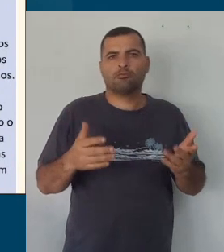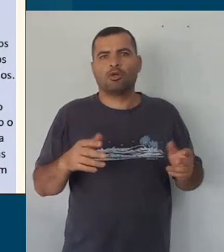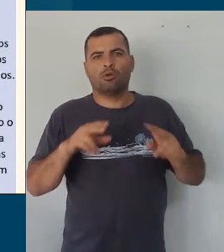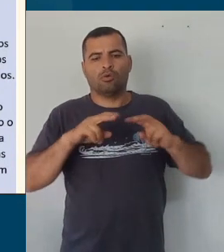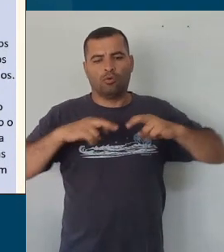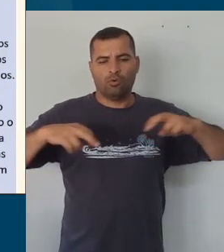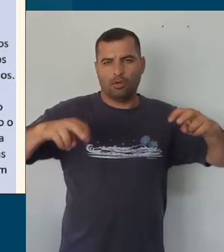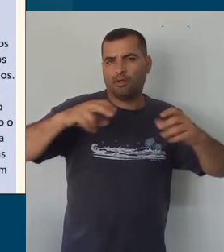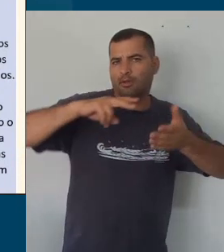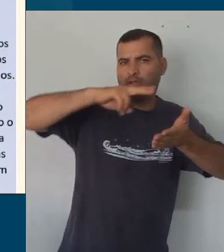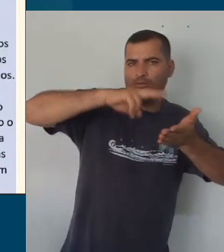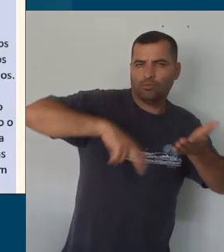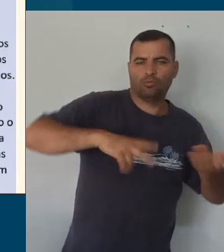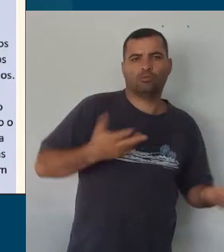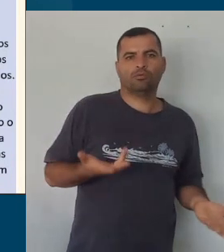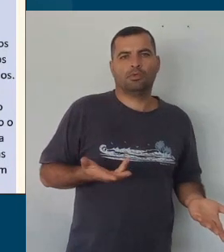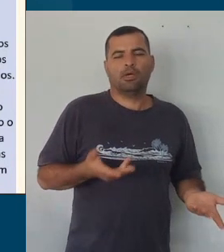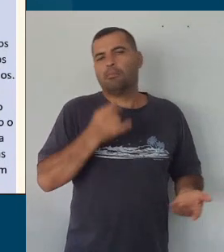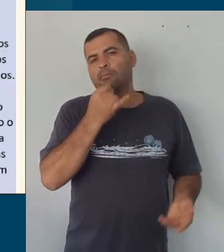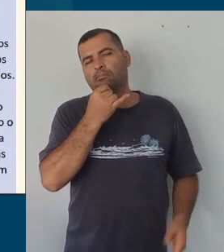eu faço, por exemplo,